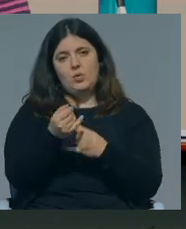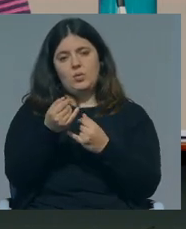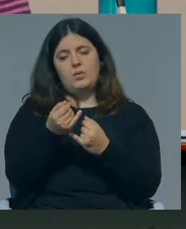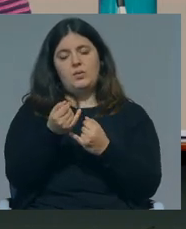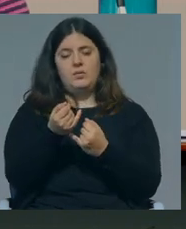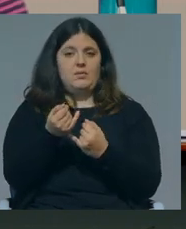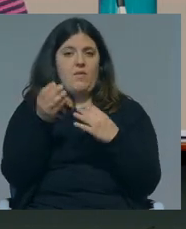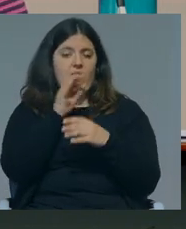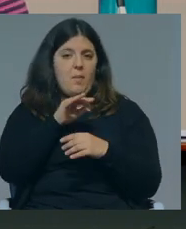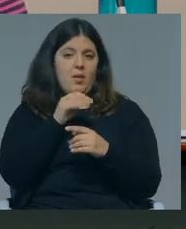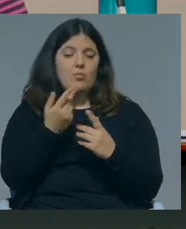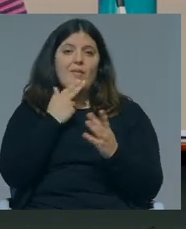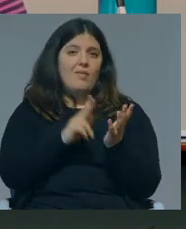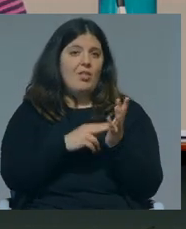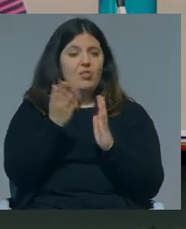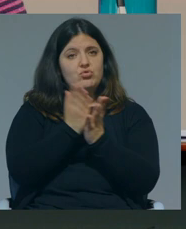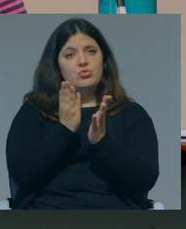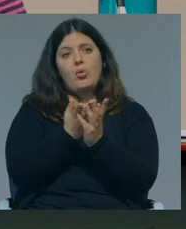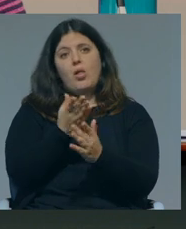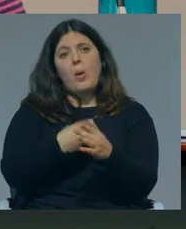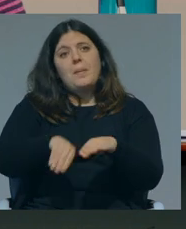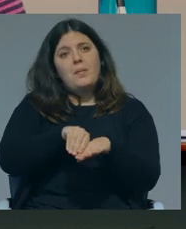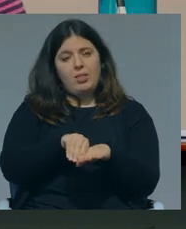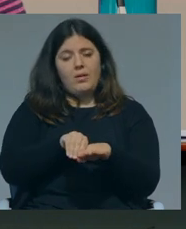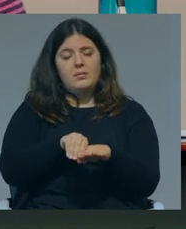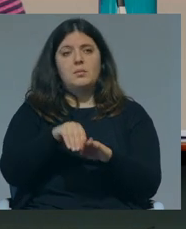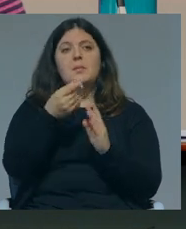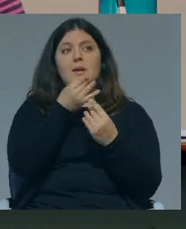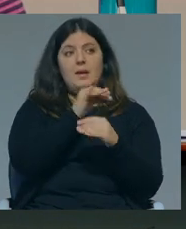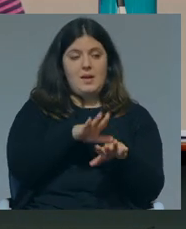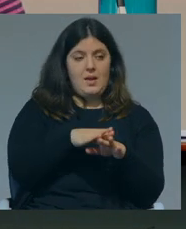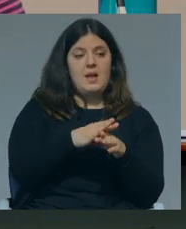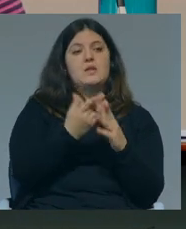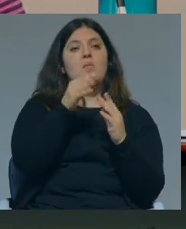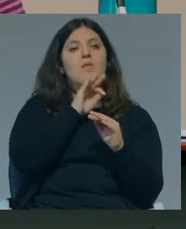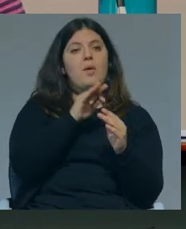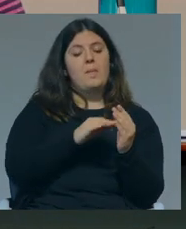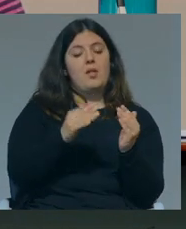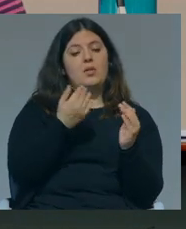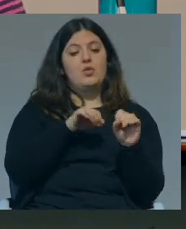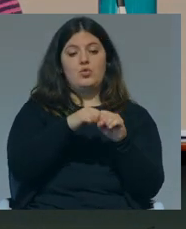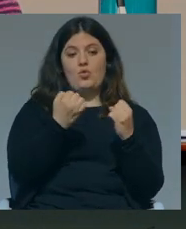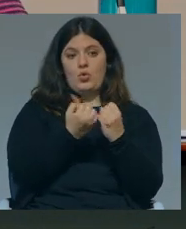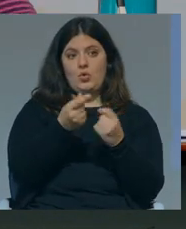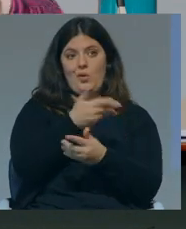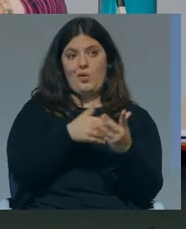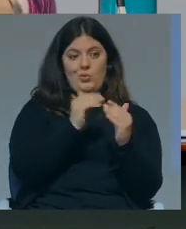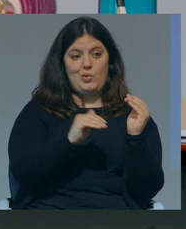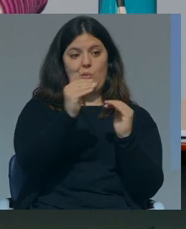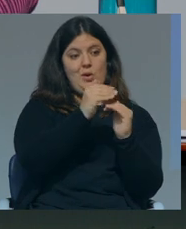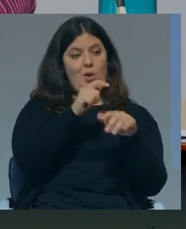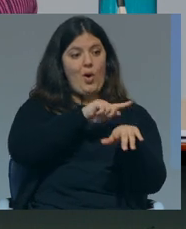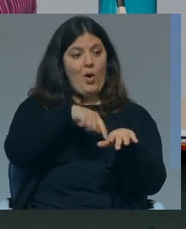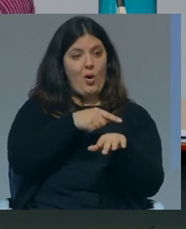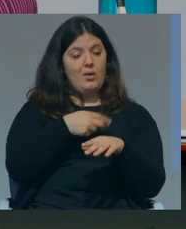complementa e, portanto, uma criança de uma família de um nível socioeconómico superior, em cada hora que ela